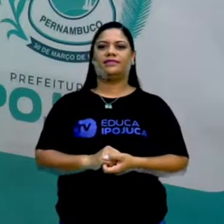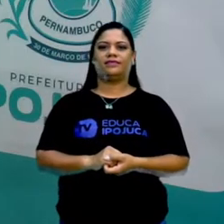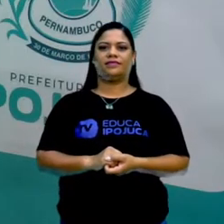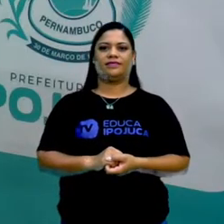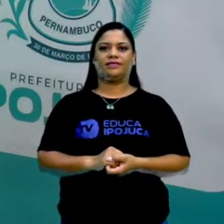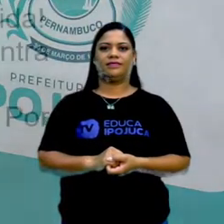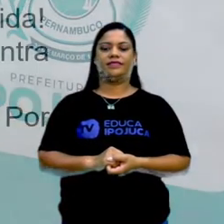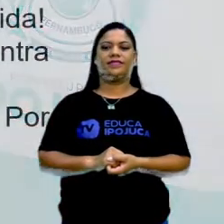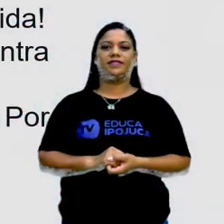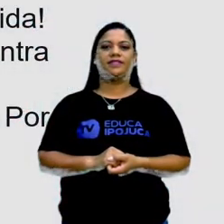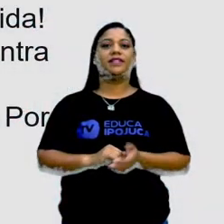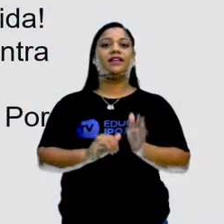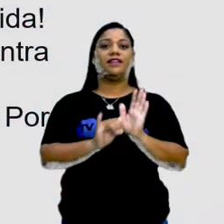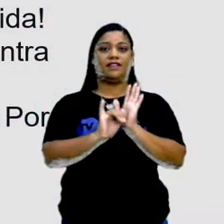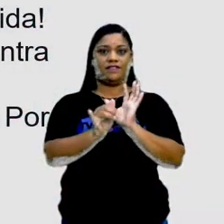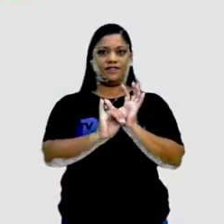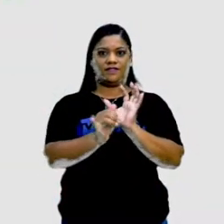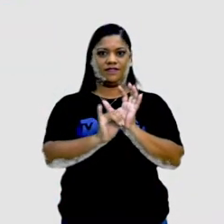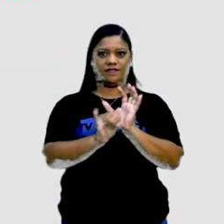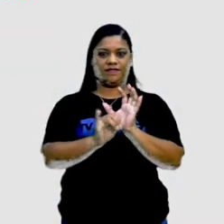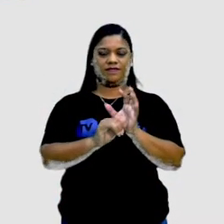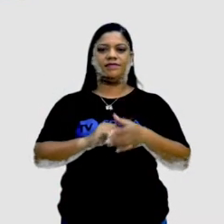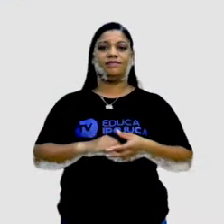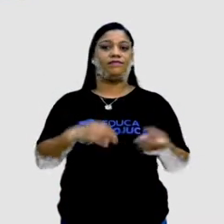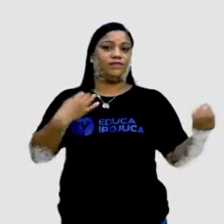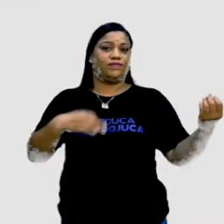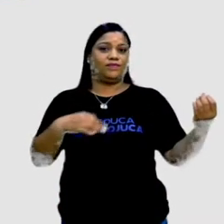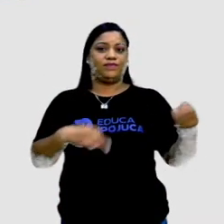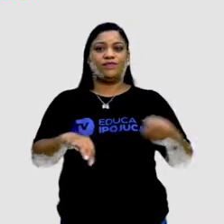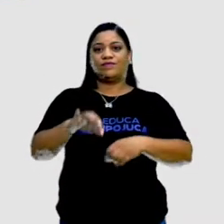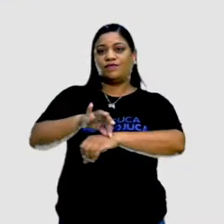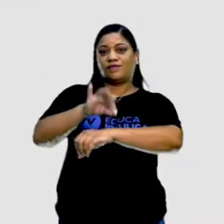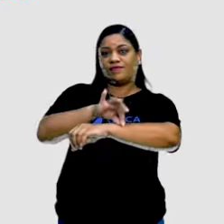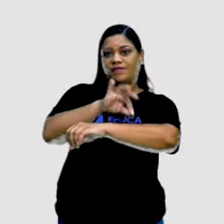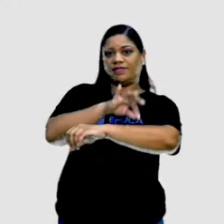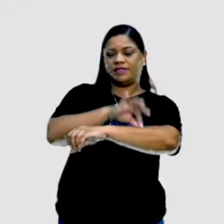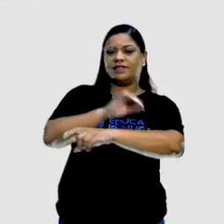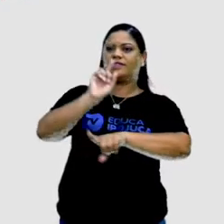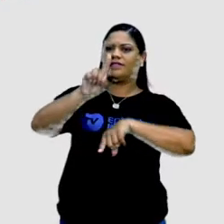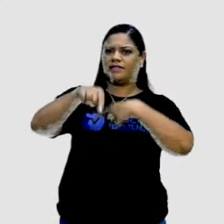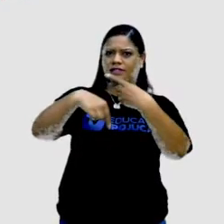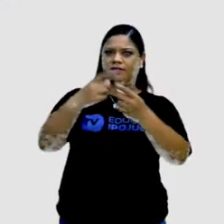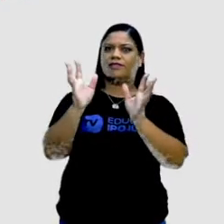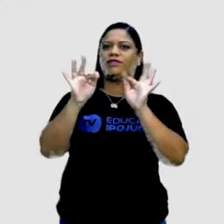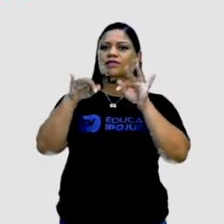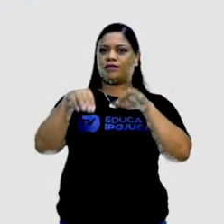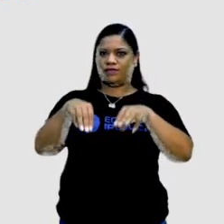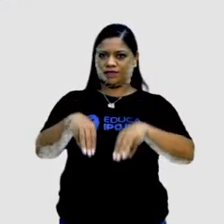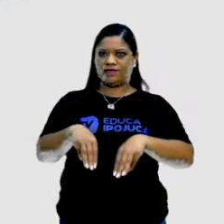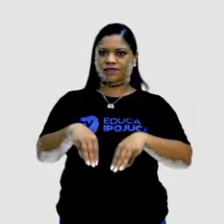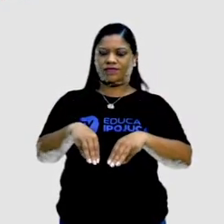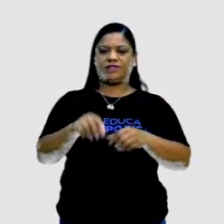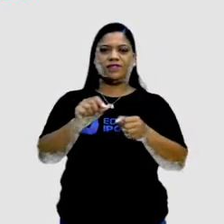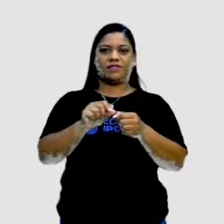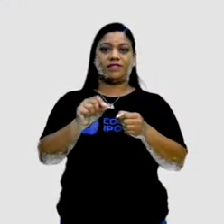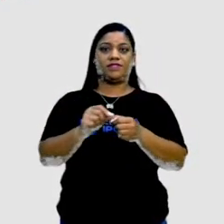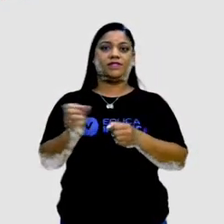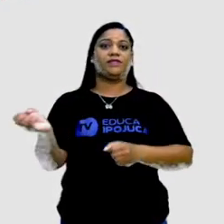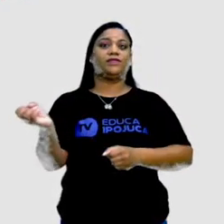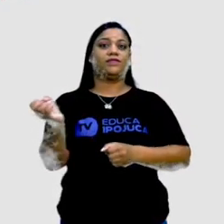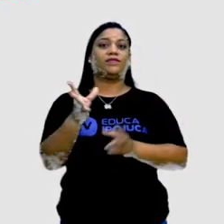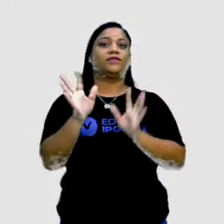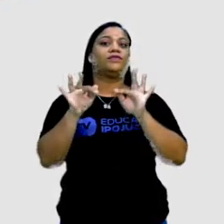fábula, a cigarra e a formiga que vocês iam ler e ao final iam criar uma nova moral para a história.